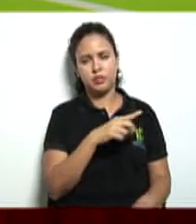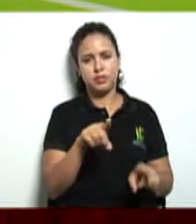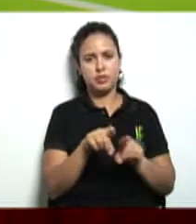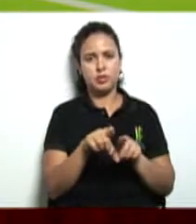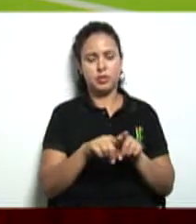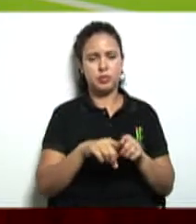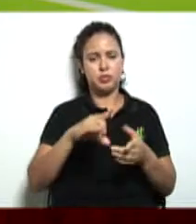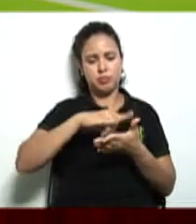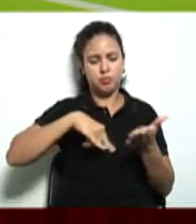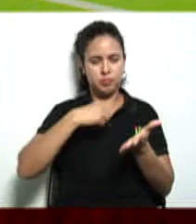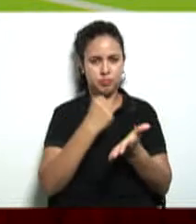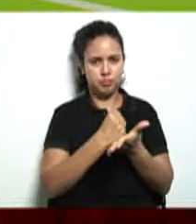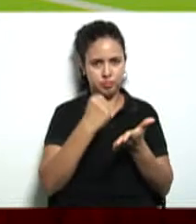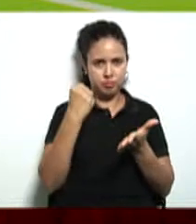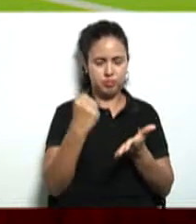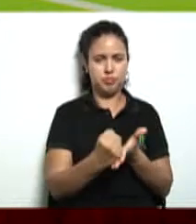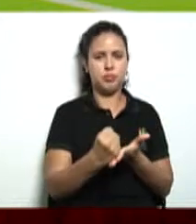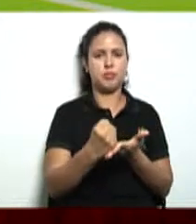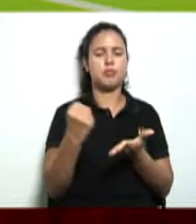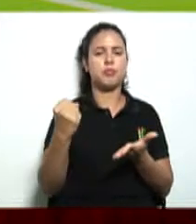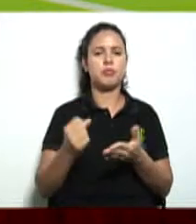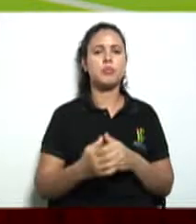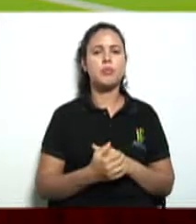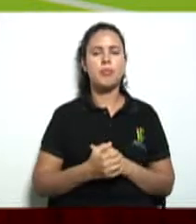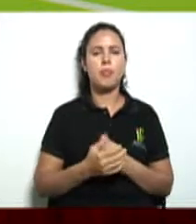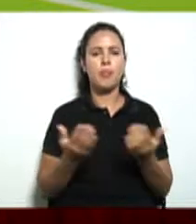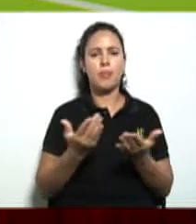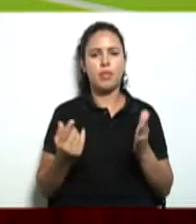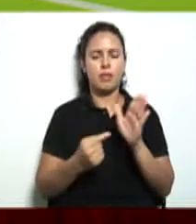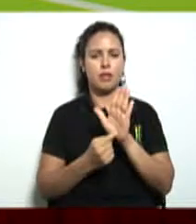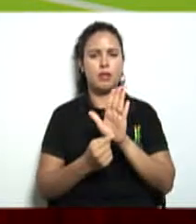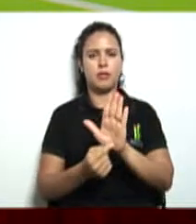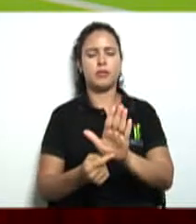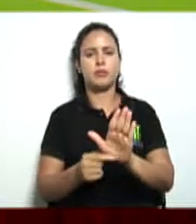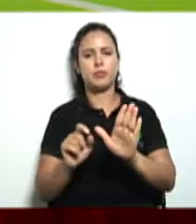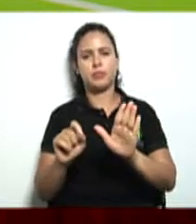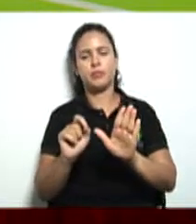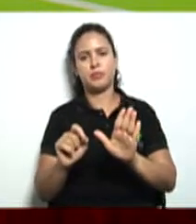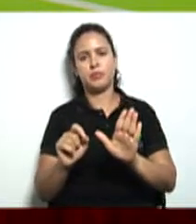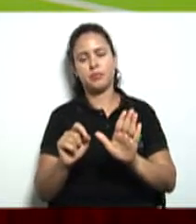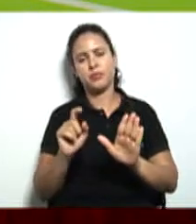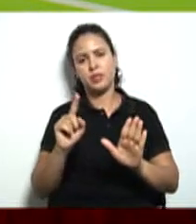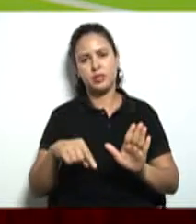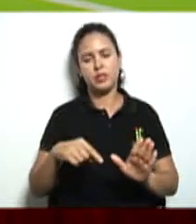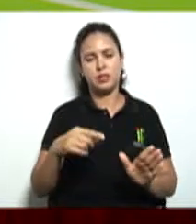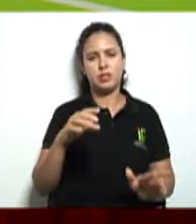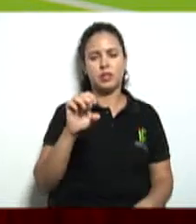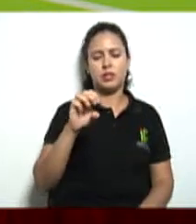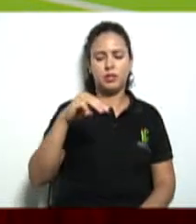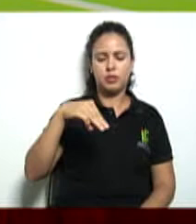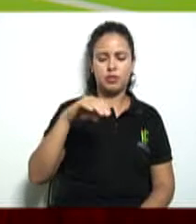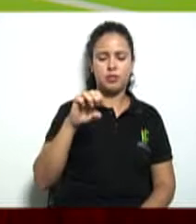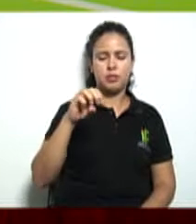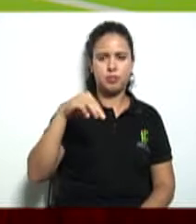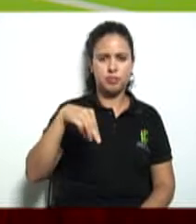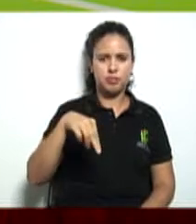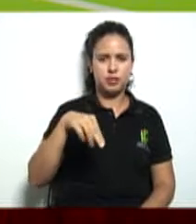registro civil, certo? E agora eu vou apresentar para vocês a nossa emenda, né? Que está lá no projeto